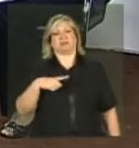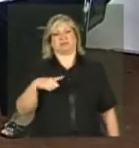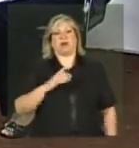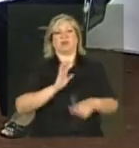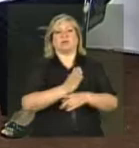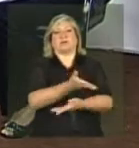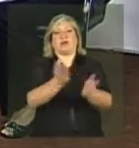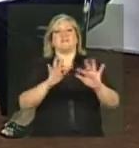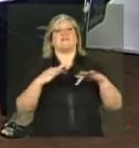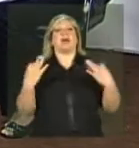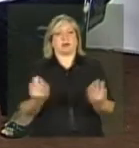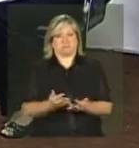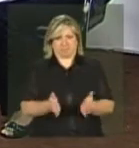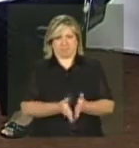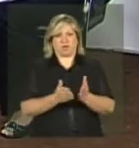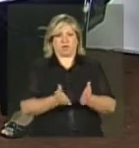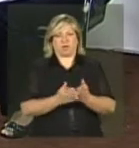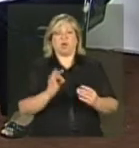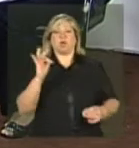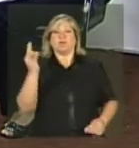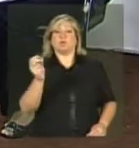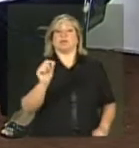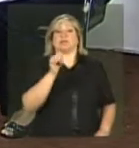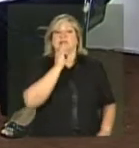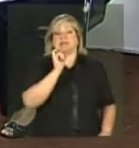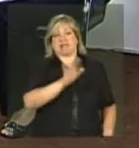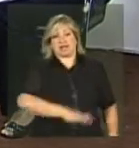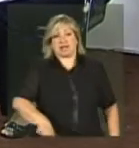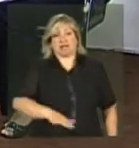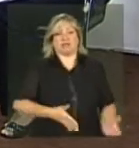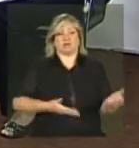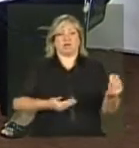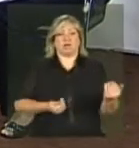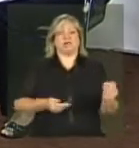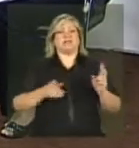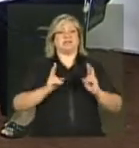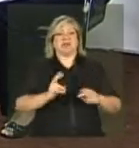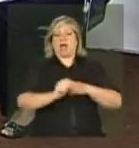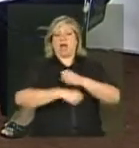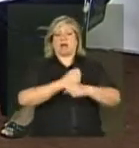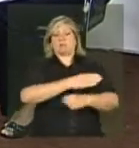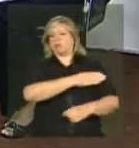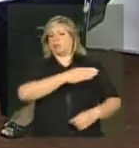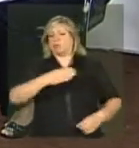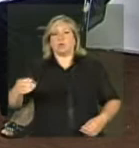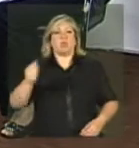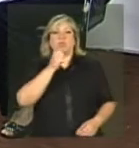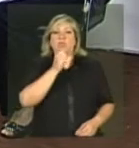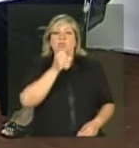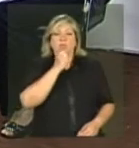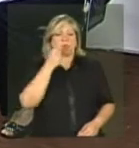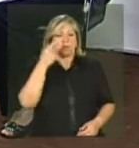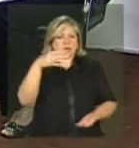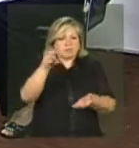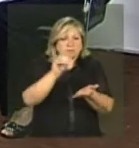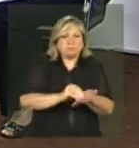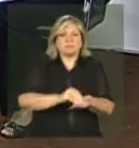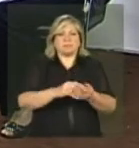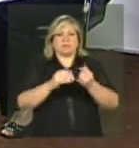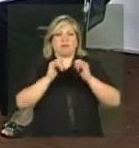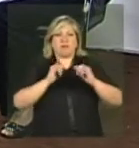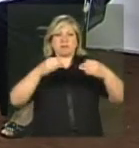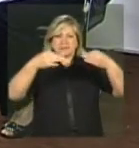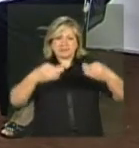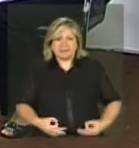que a família, as suas crianças e adolescentes passam o ano inteiro sem essa identificação, ocorre, portanto, uma iniciativa como essa